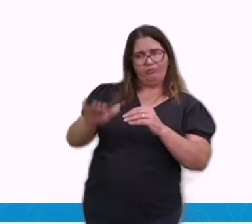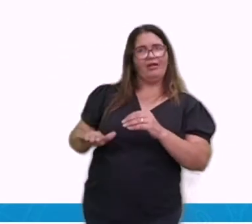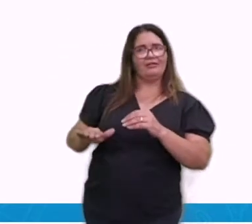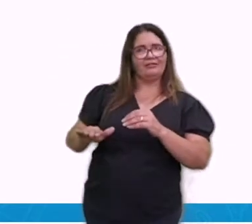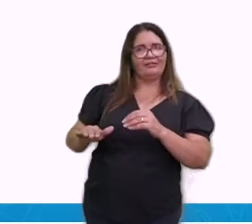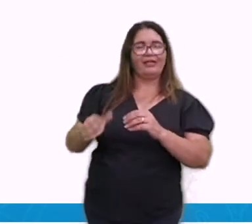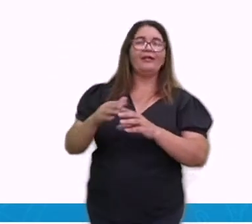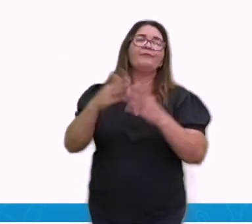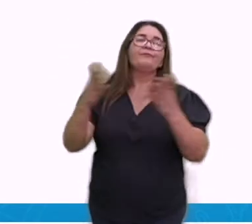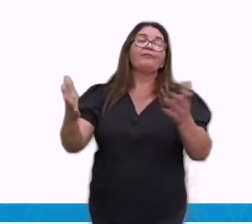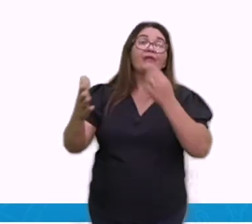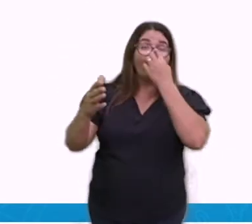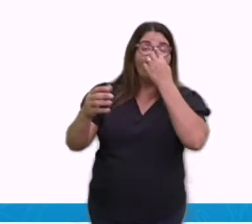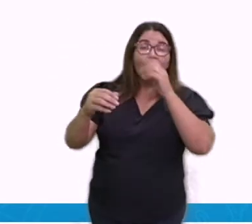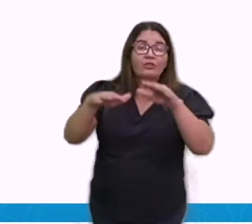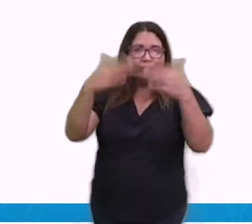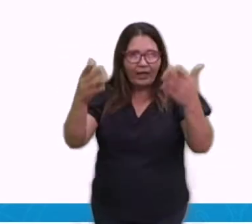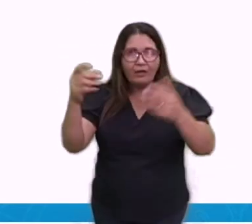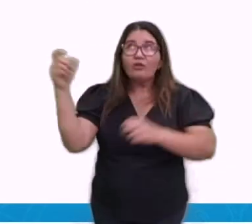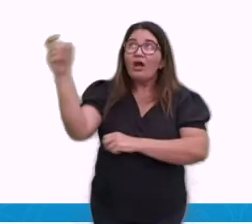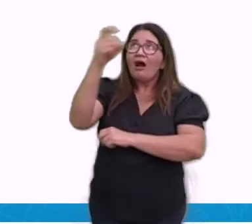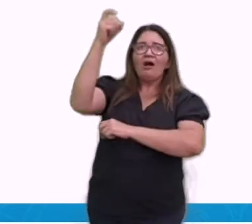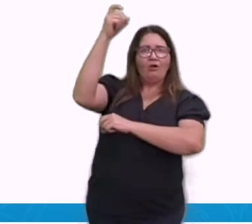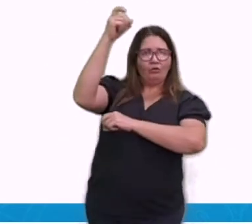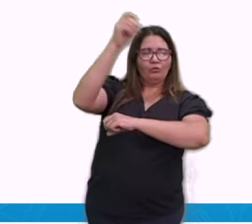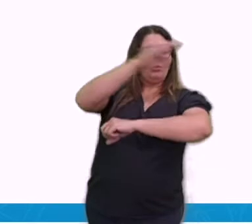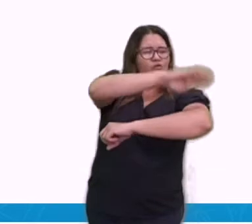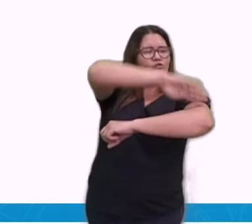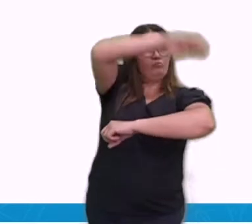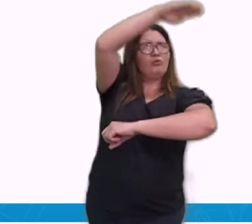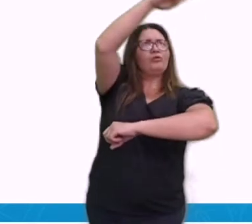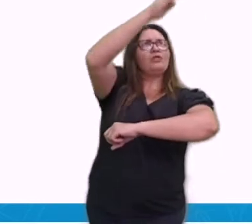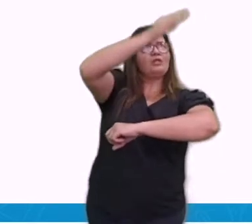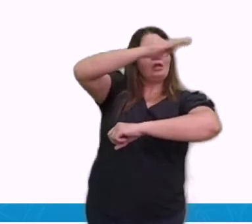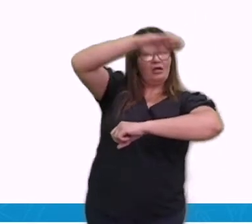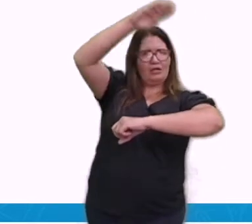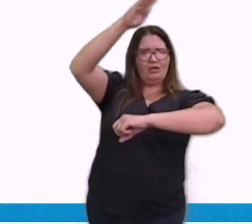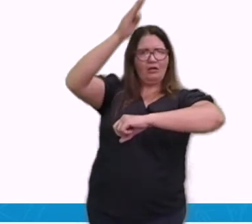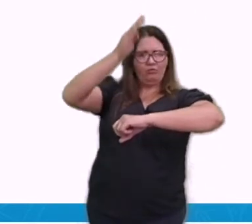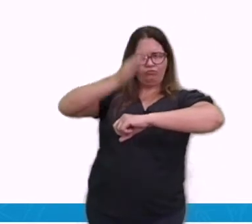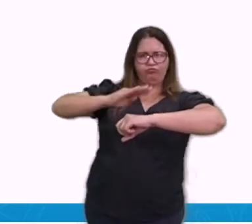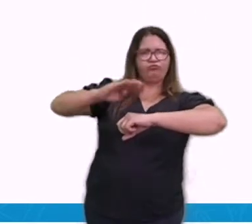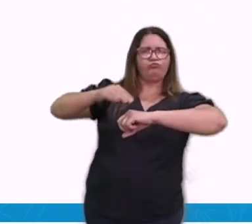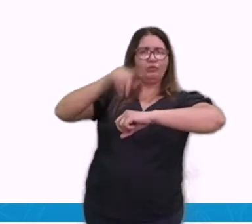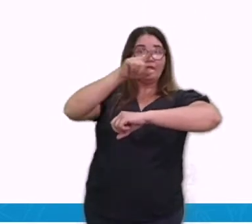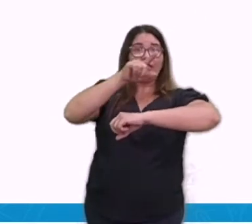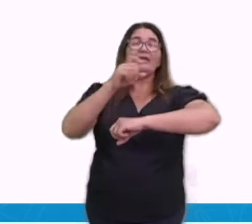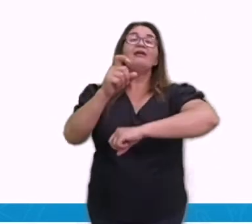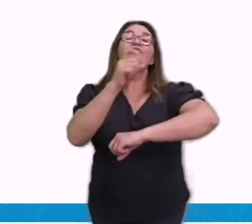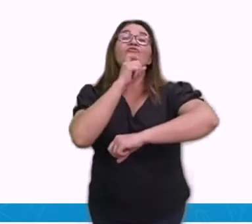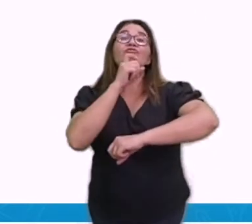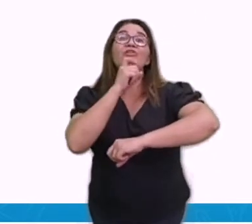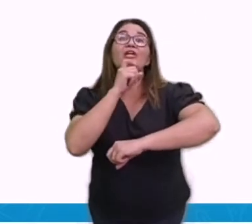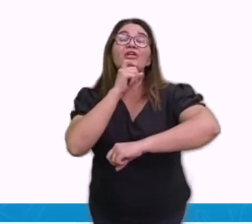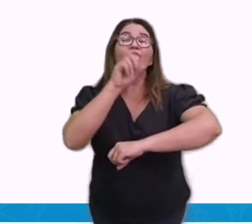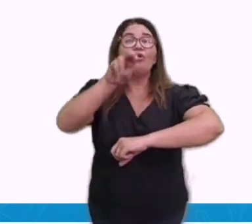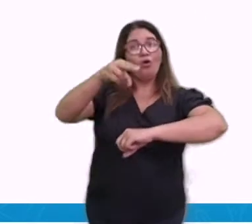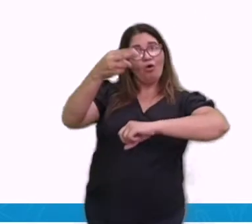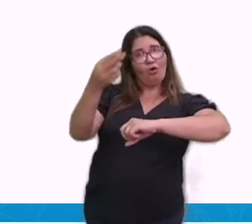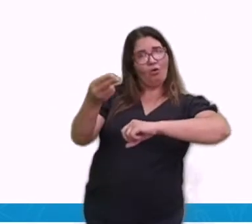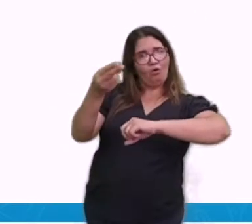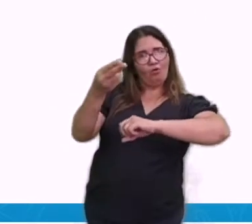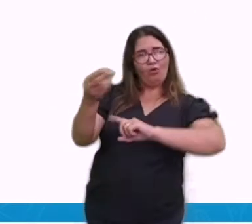Ele é mais frio. Ele é... Ele é... A temperatura é mais baixa. Então depende muito do